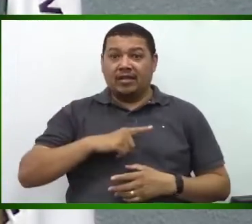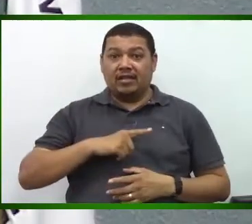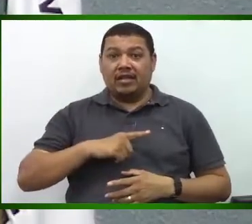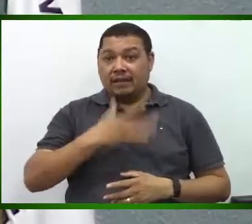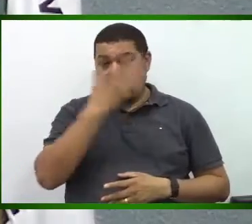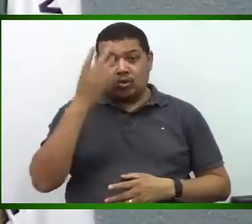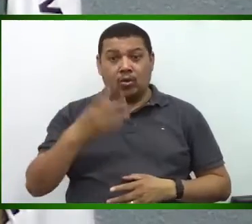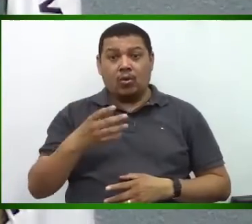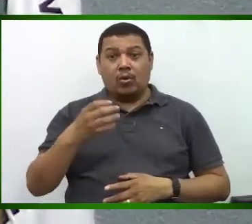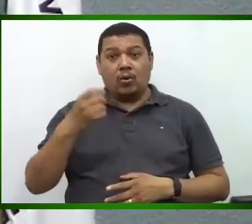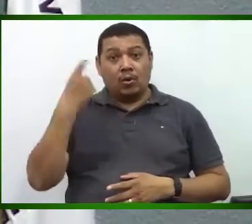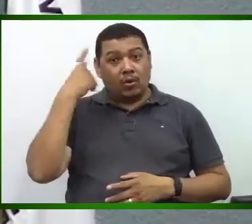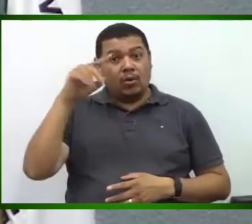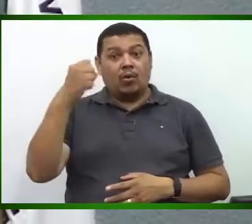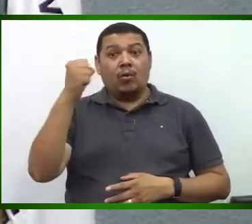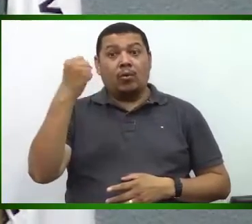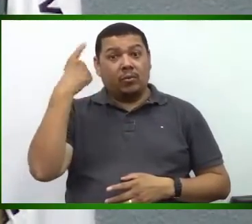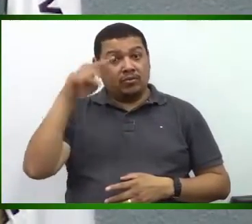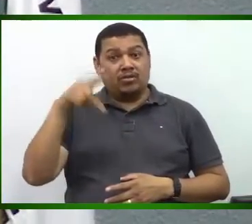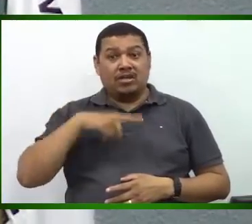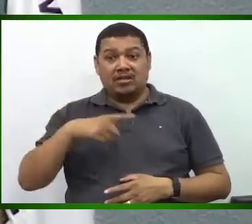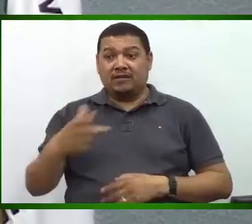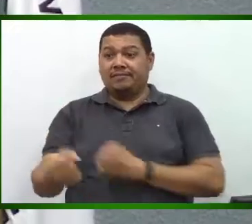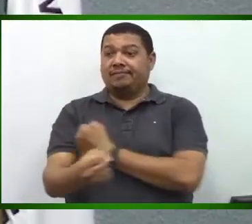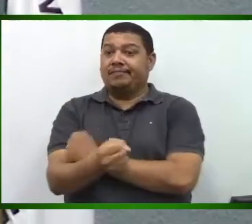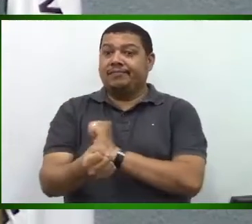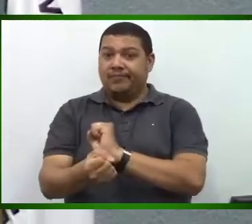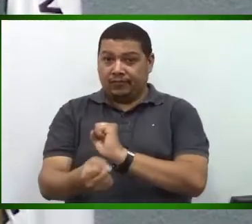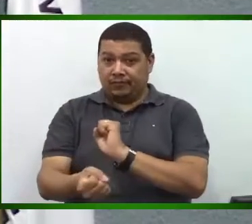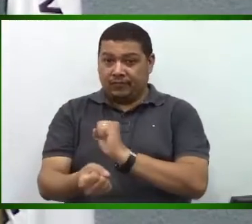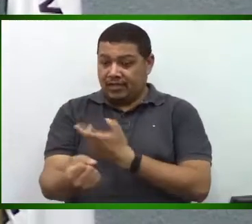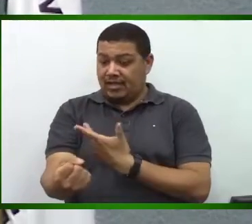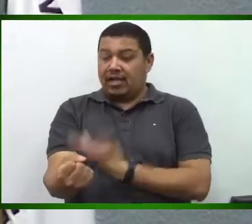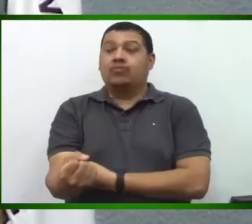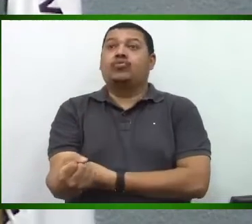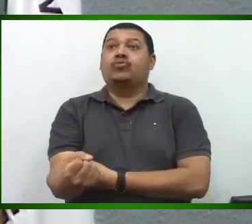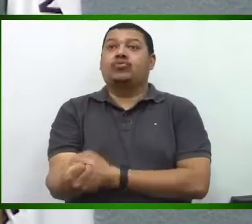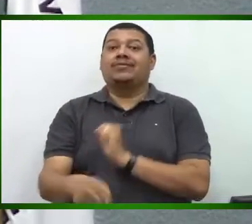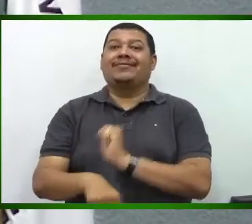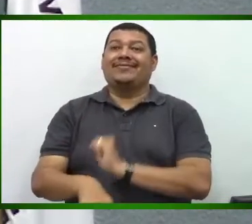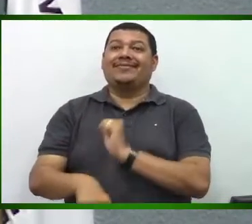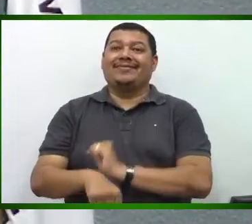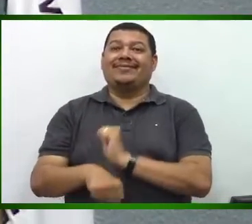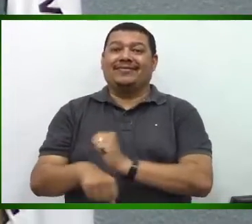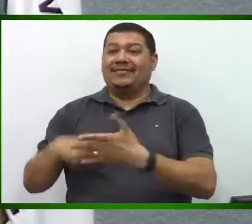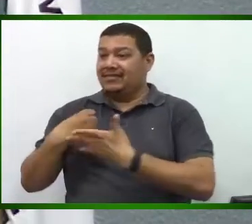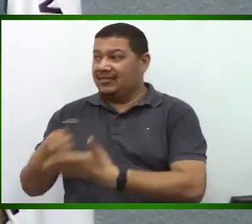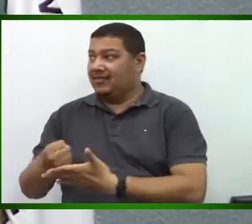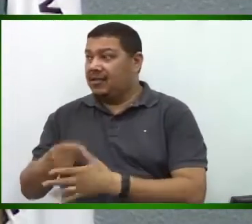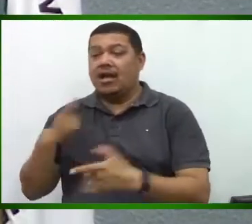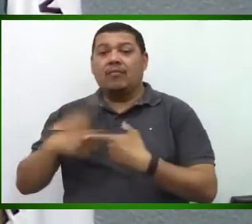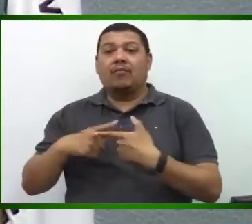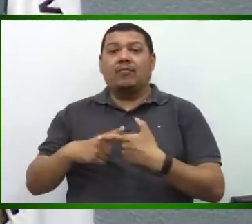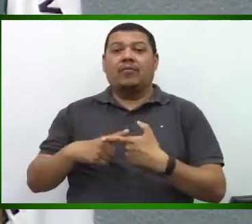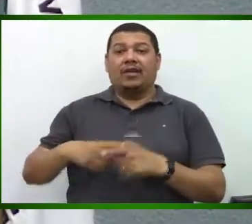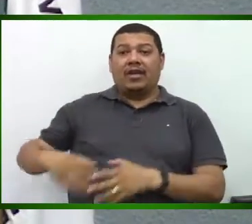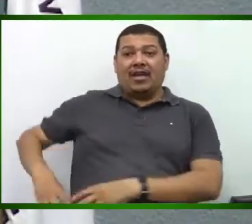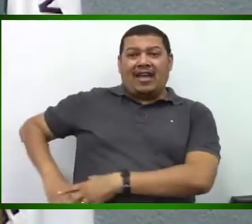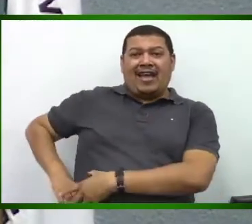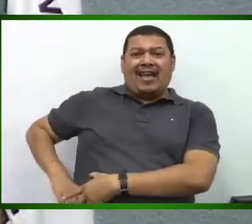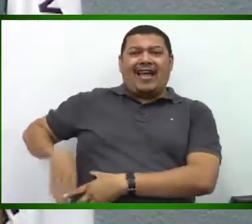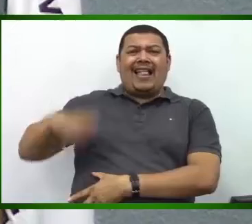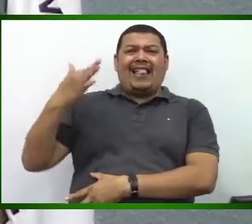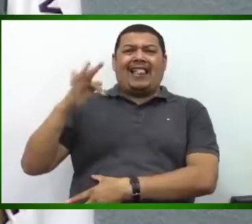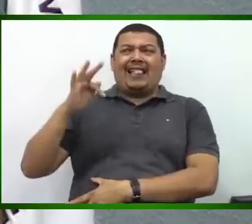oito dias internado no euro e não tem um atendimento adequado com problema na vesícula.